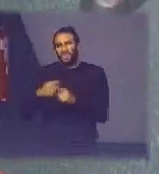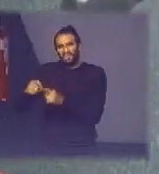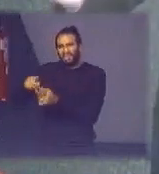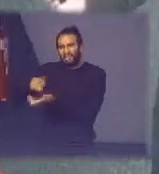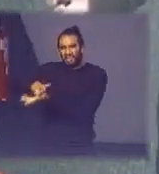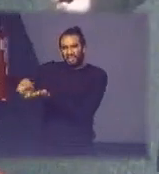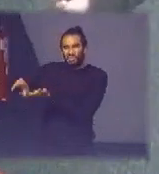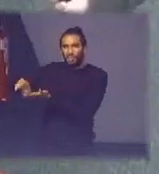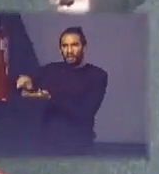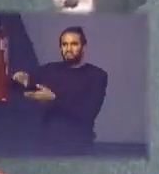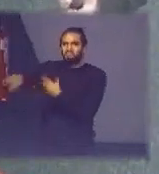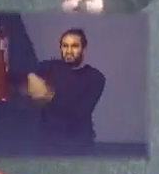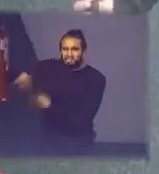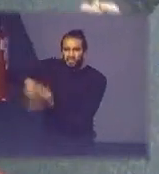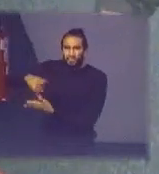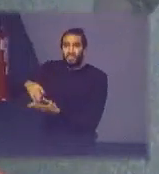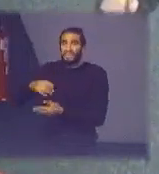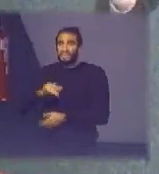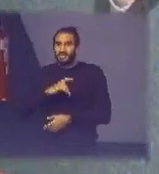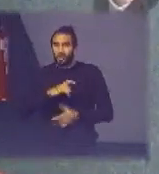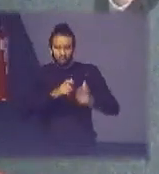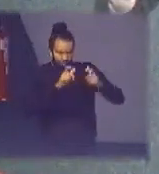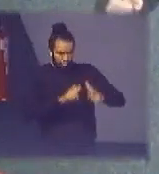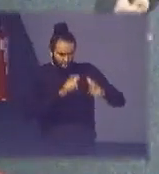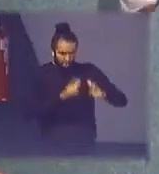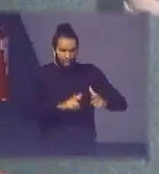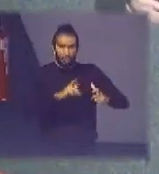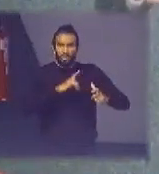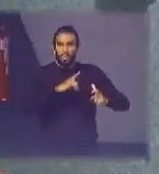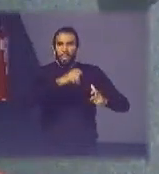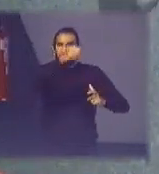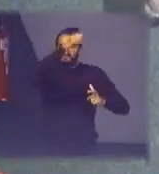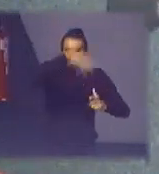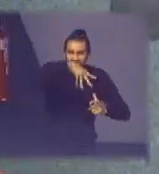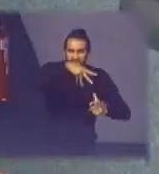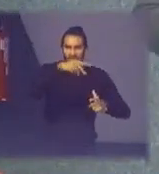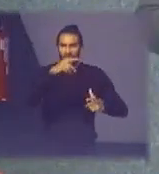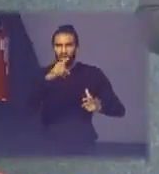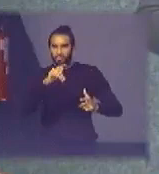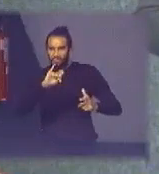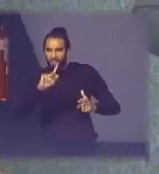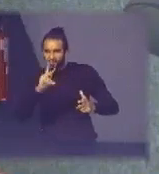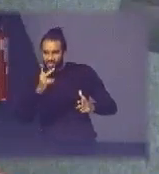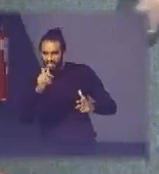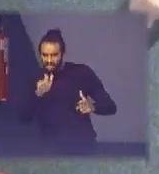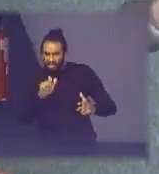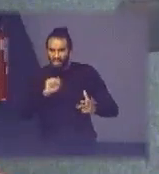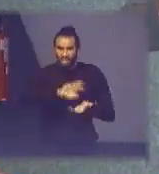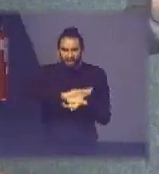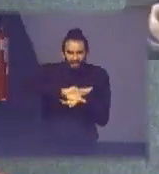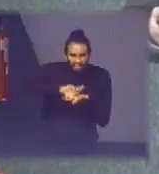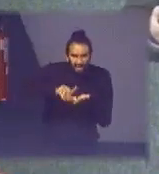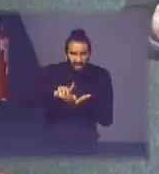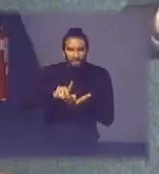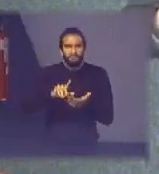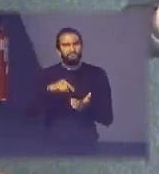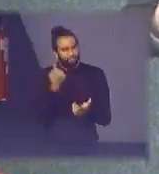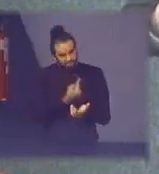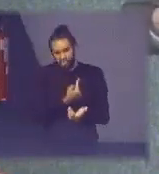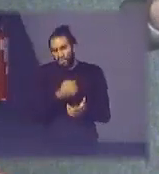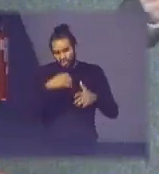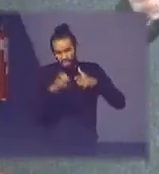estação de recebimento de produtos sujeitos a logística reversa e nós como entidade gestora